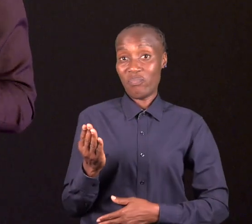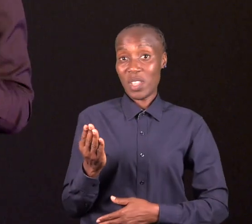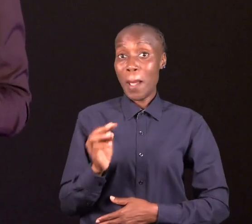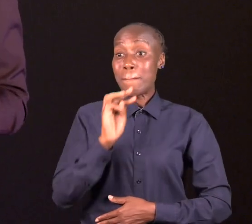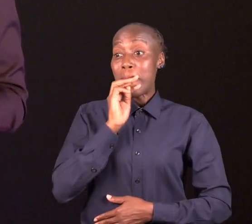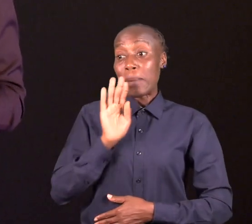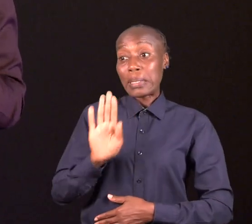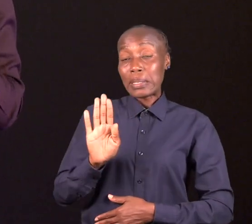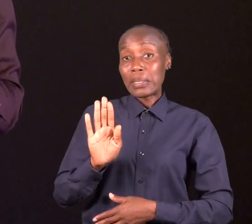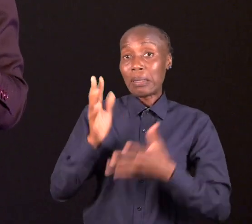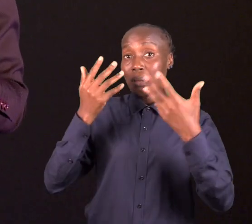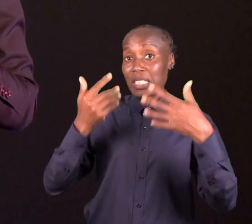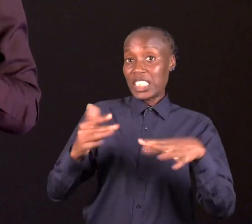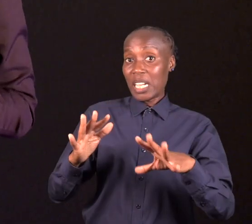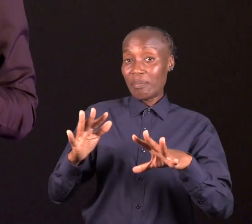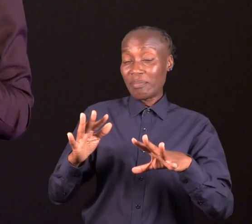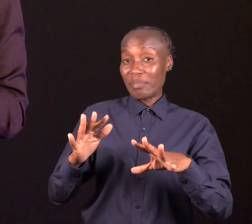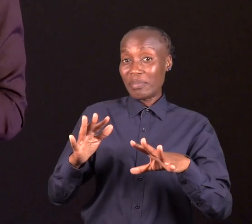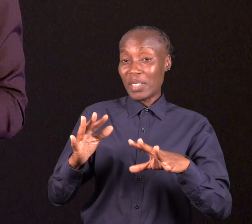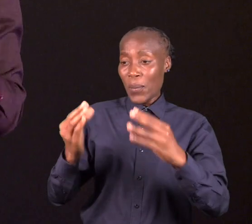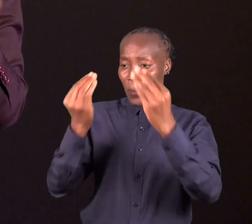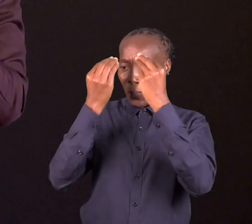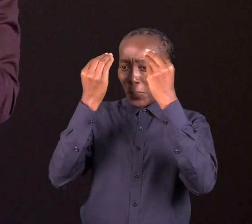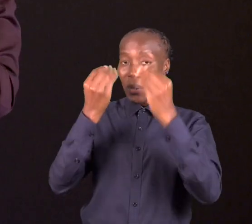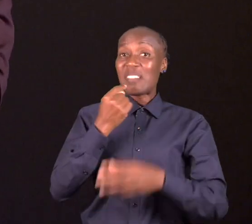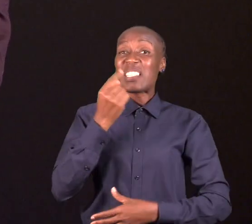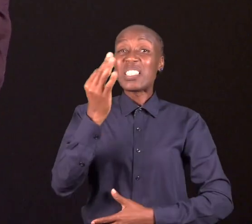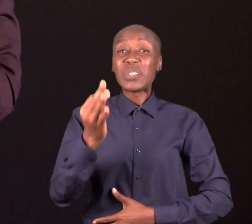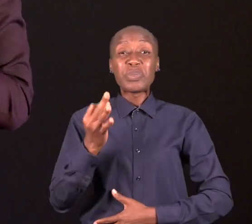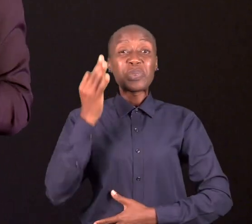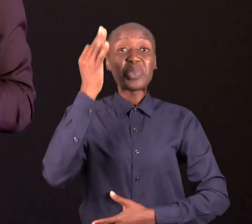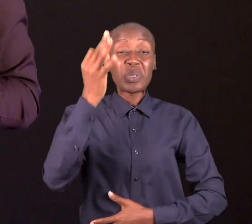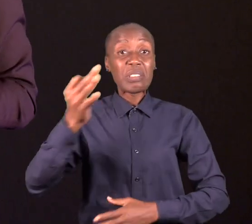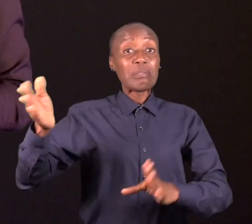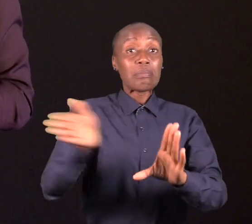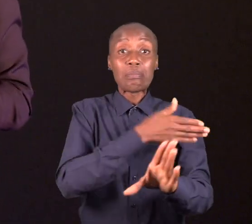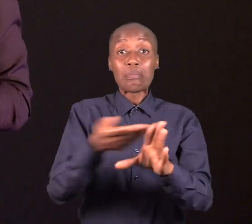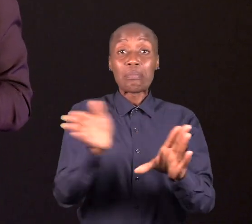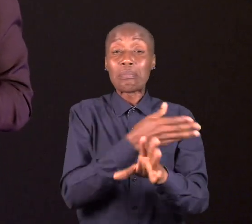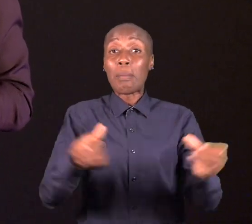A sua lição foi bastante clara para mim, que nunca tratasse mal a nenhuma mulher na minha vida.